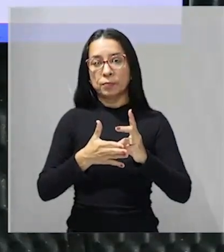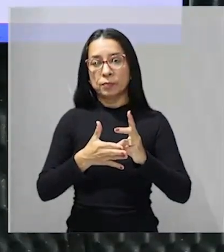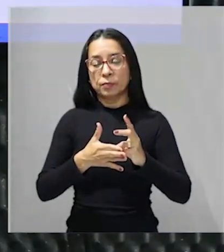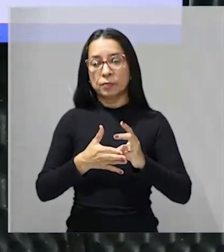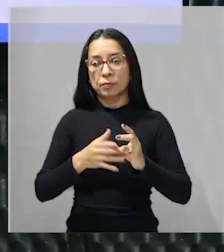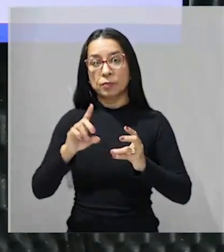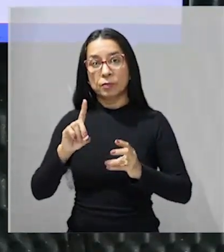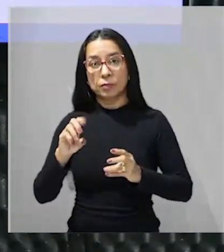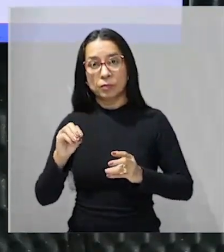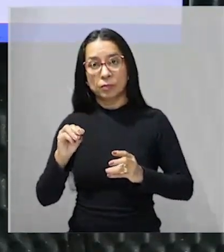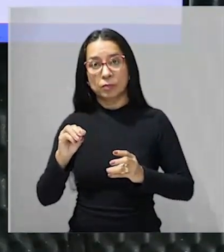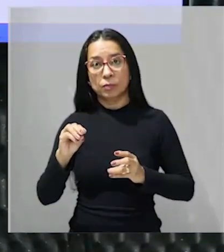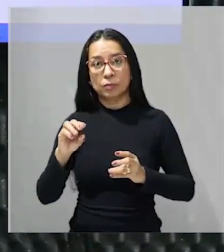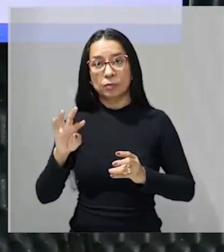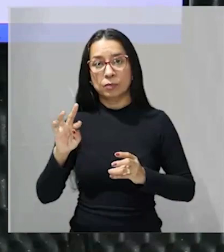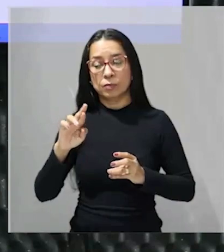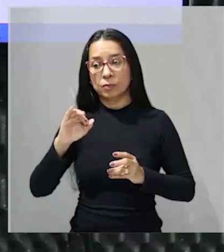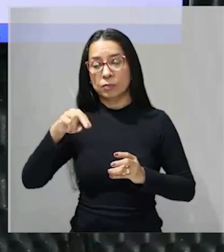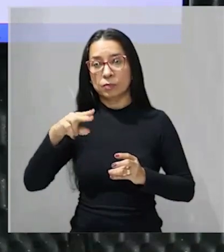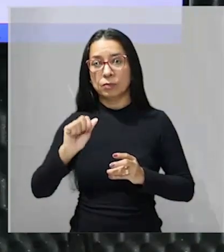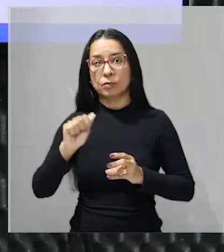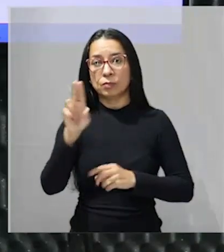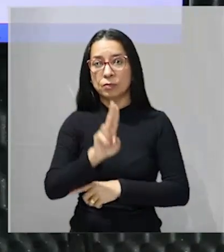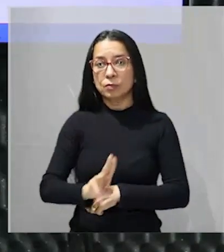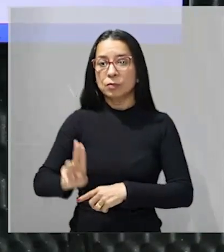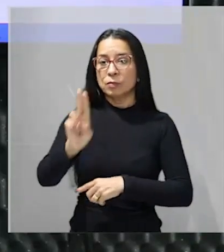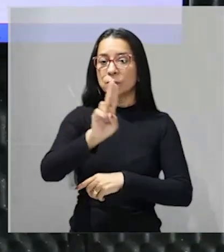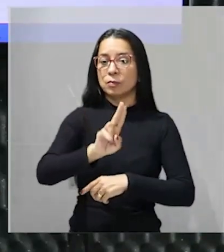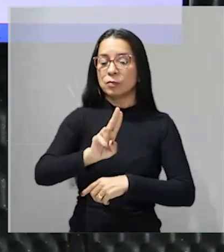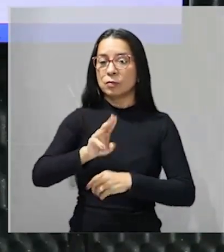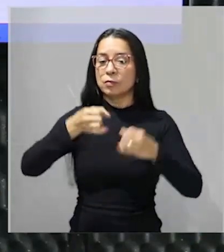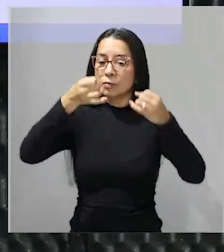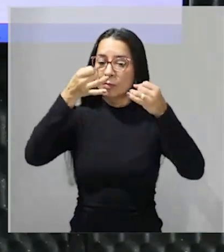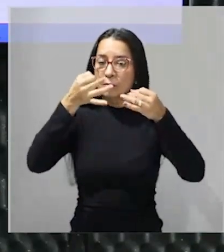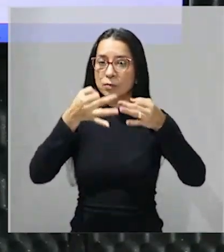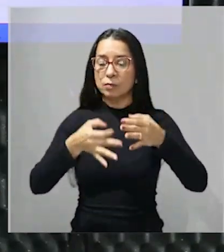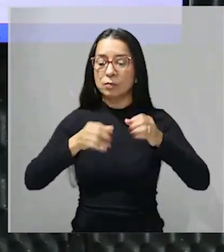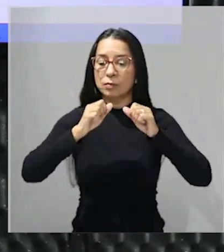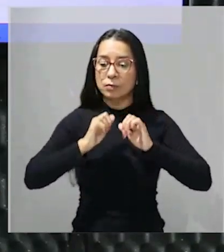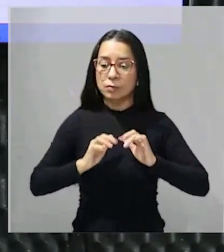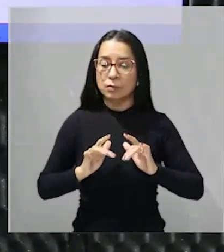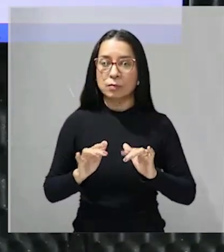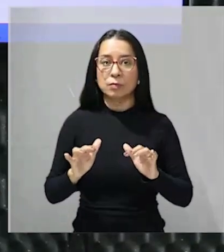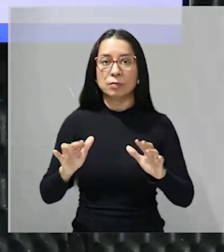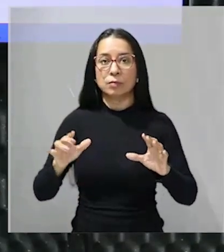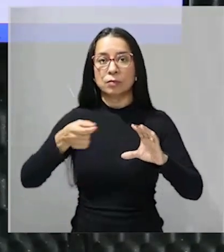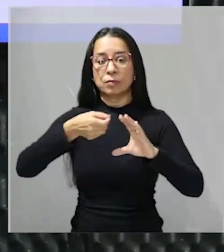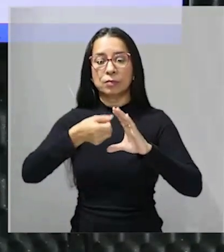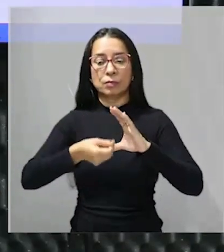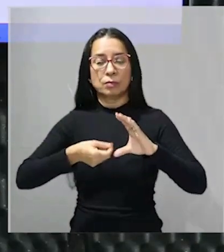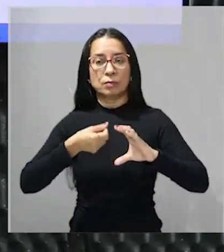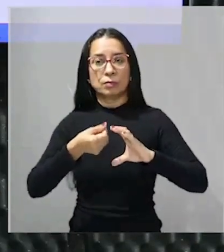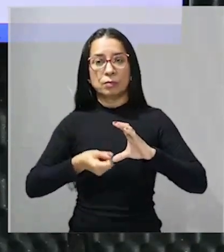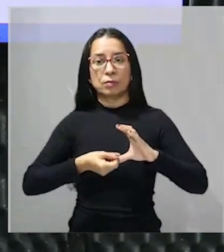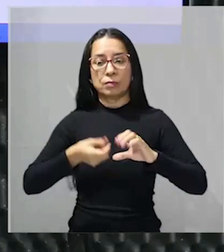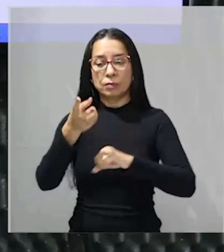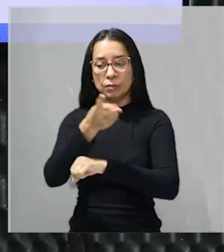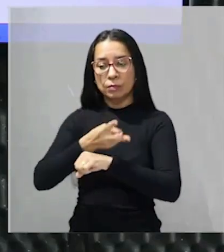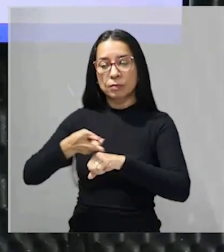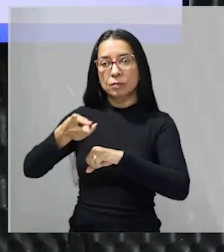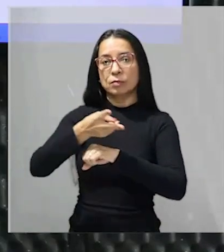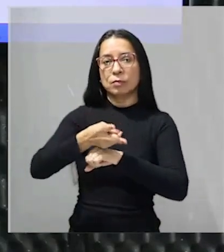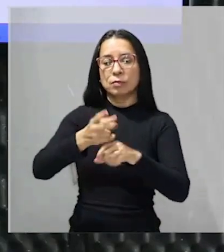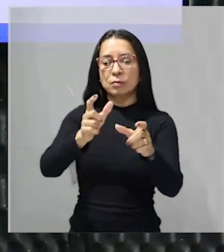doutrina que eles usaram para justificar a sua expansão capitalista a busca de